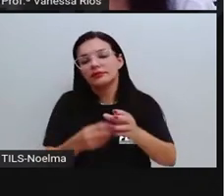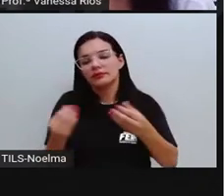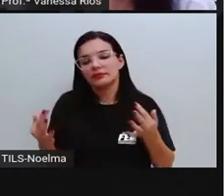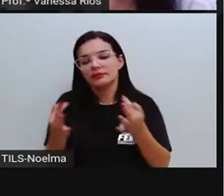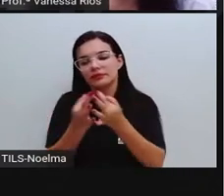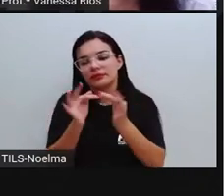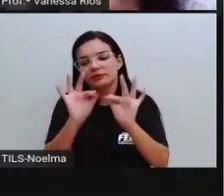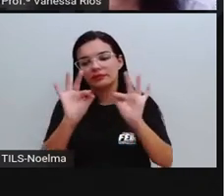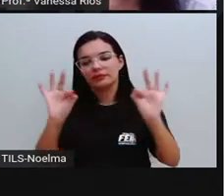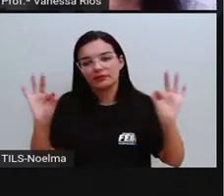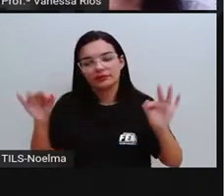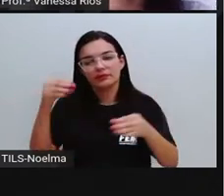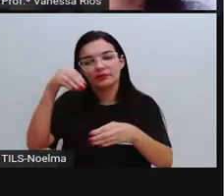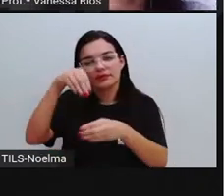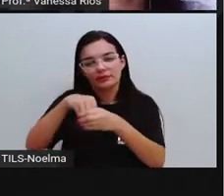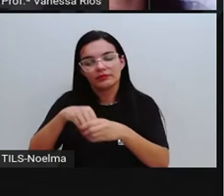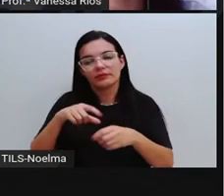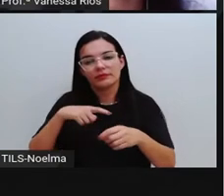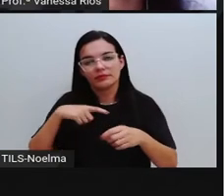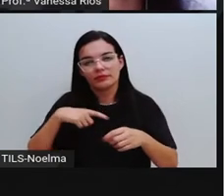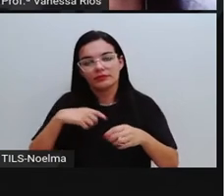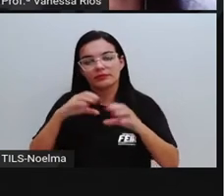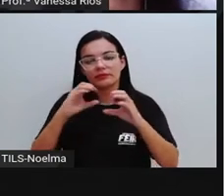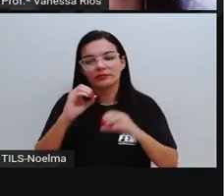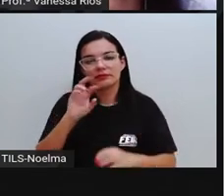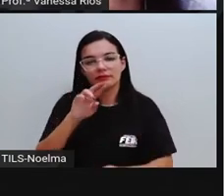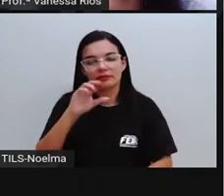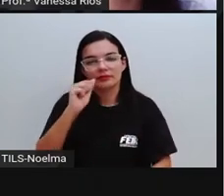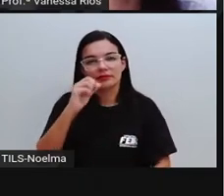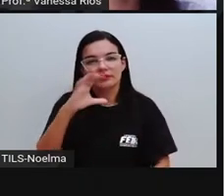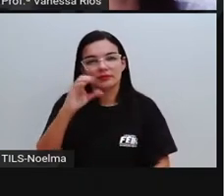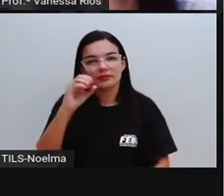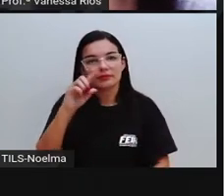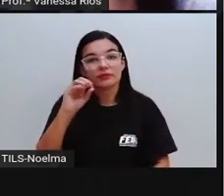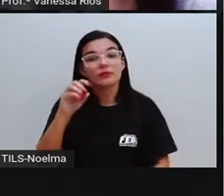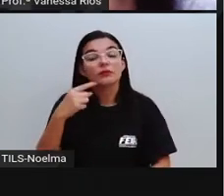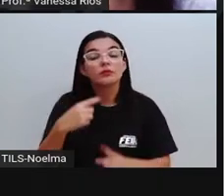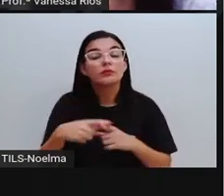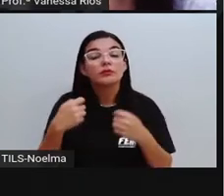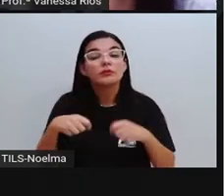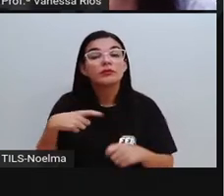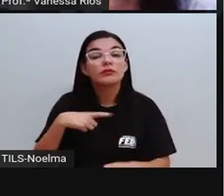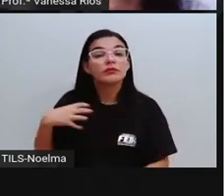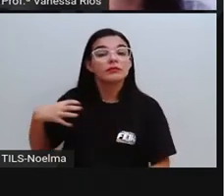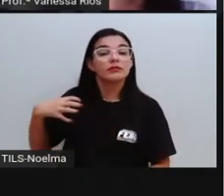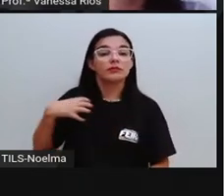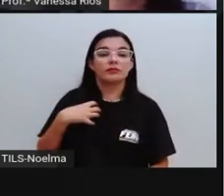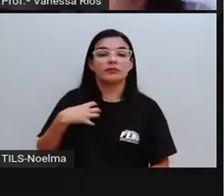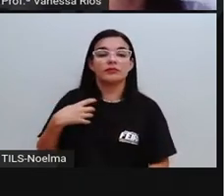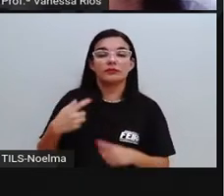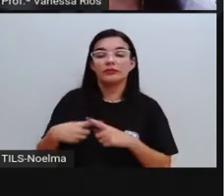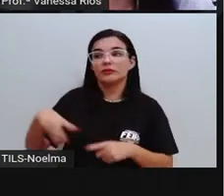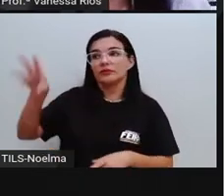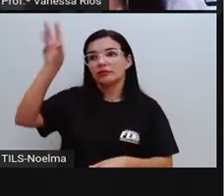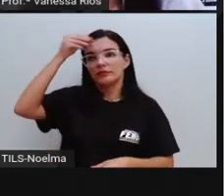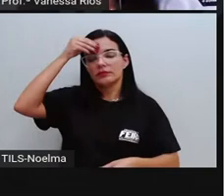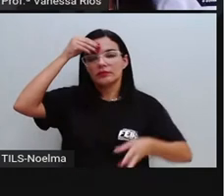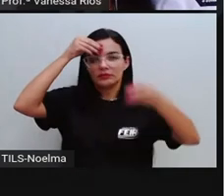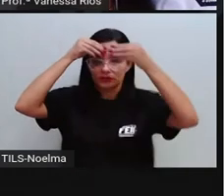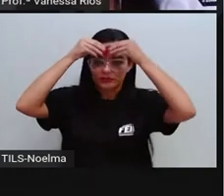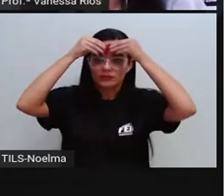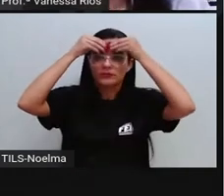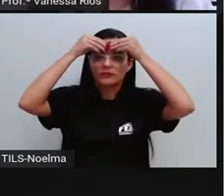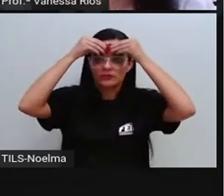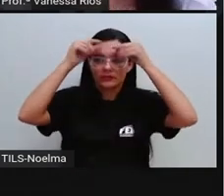frases, na formação das orações, para que estas tenham sentido, para que estas possam ser compreendidas por quem está